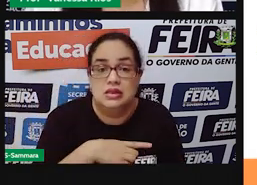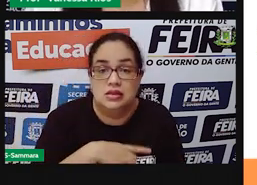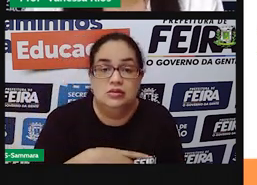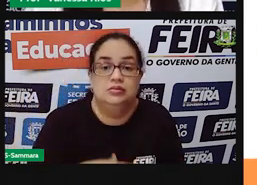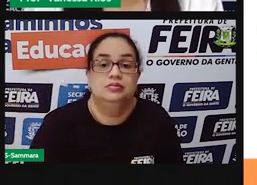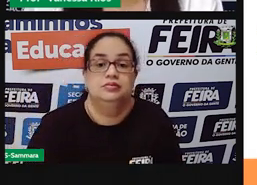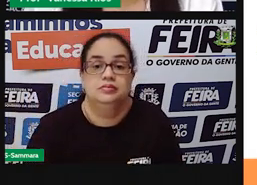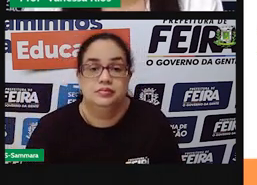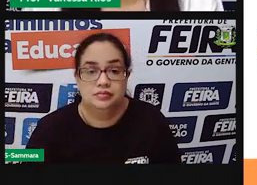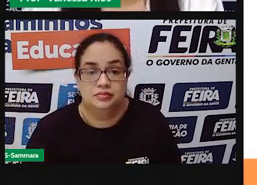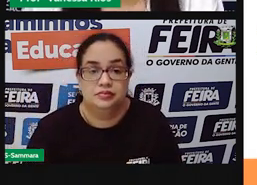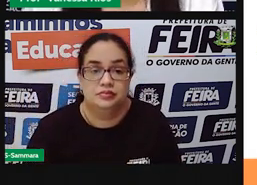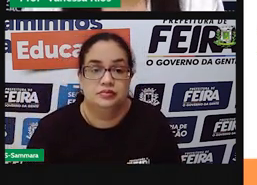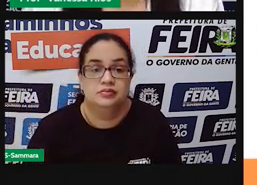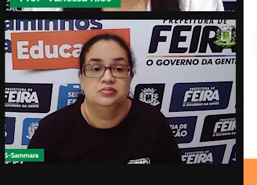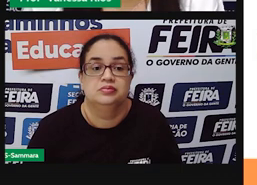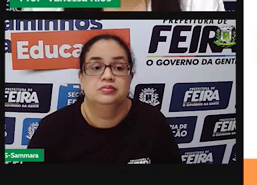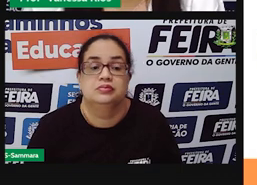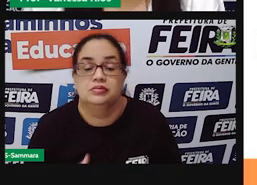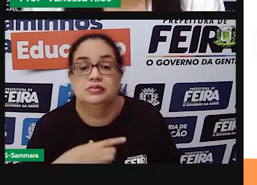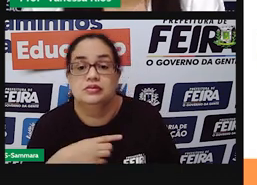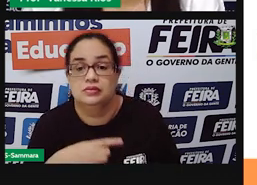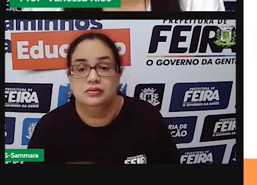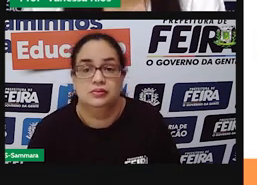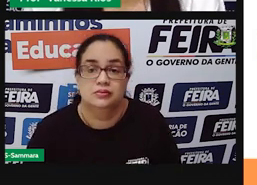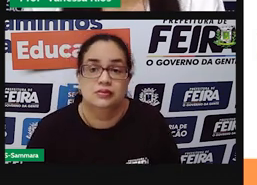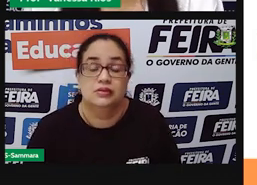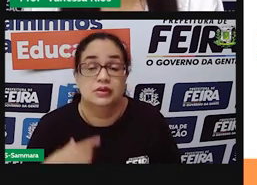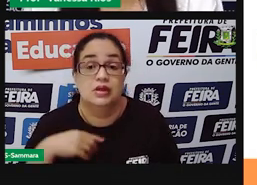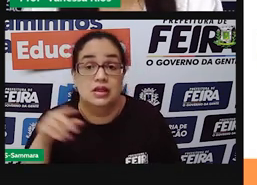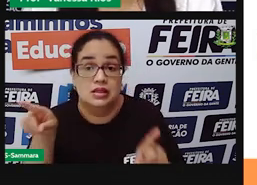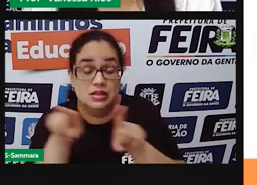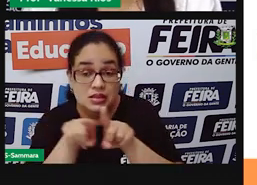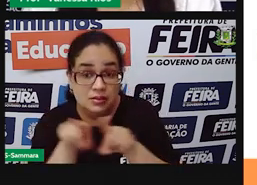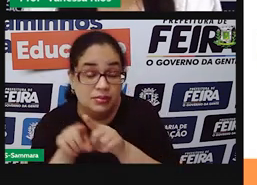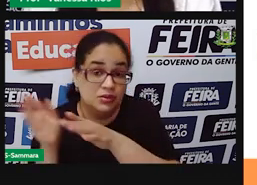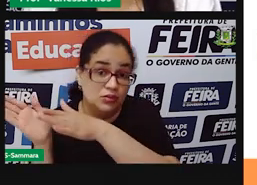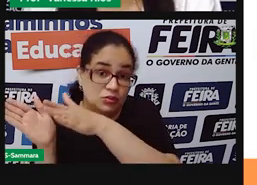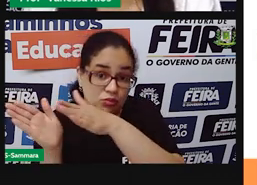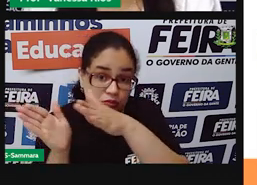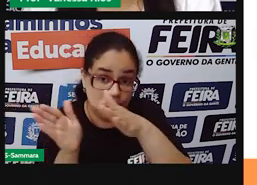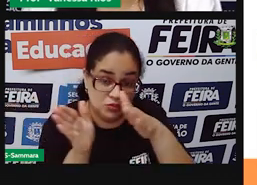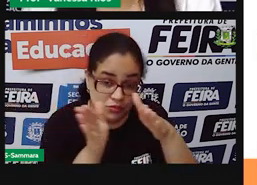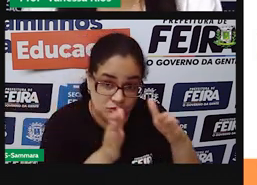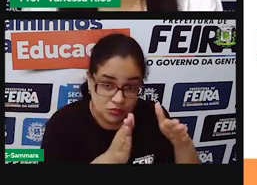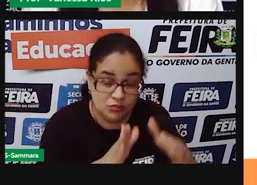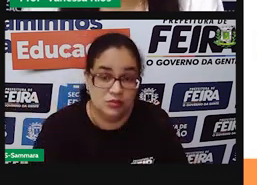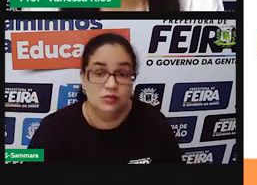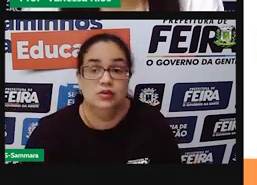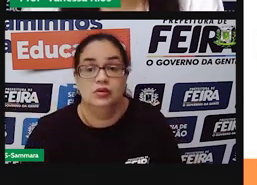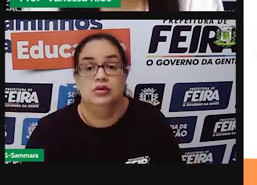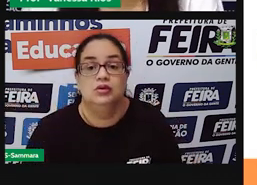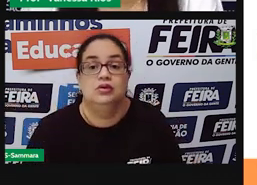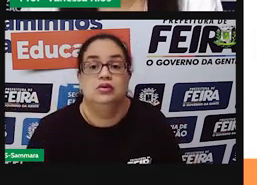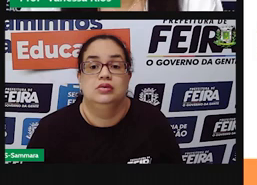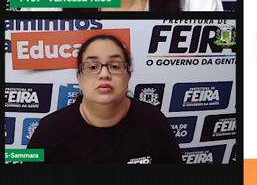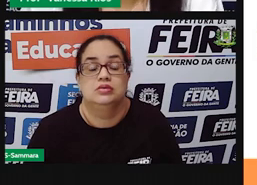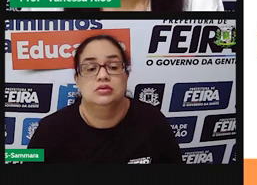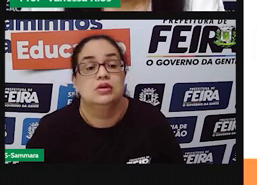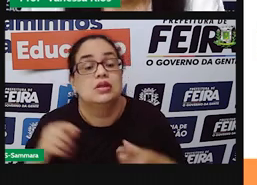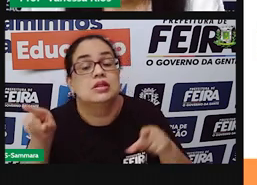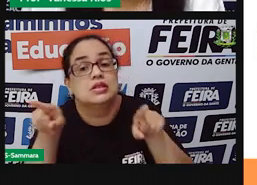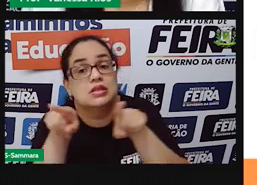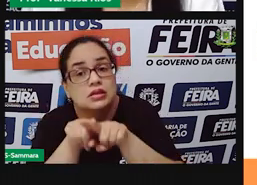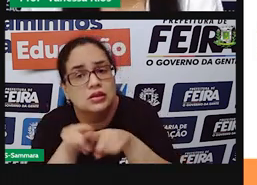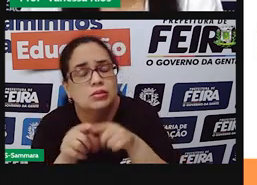modo que o verbo estiver inserido. E também a gente consegue identificar o tempo. E